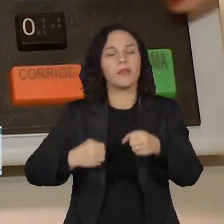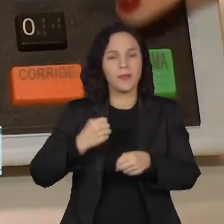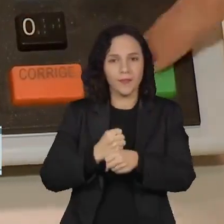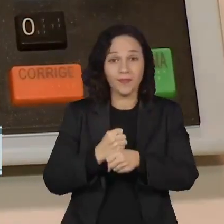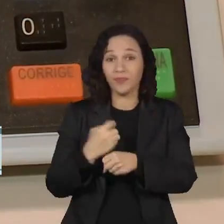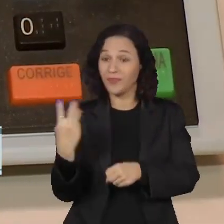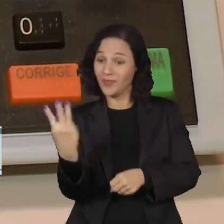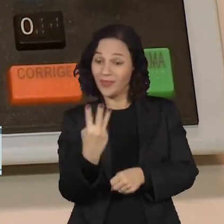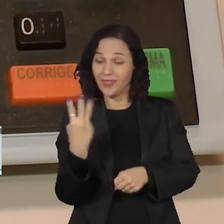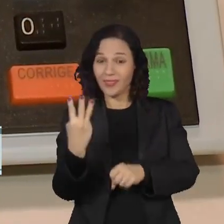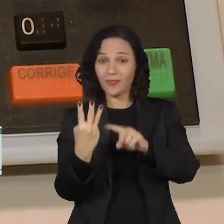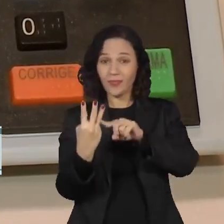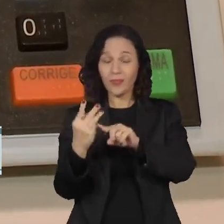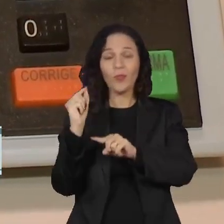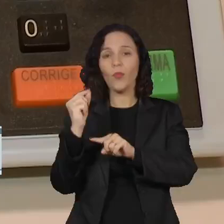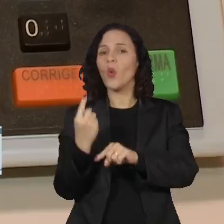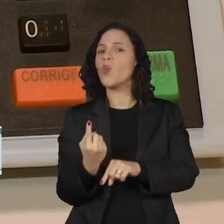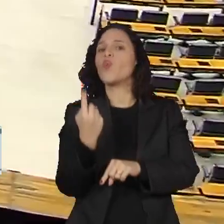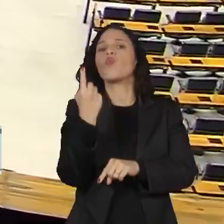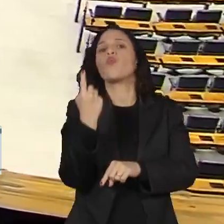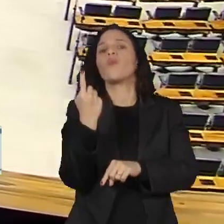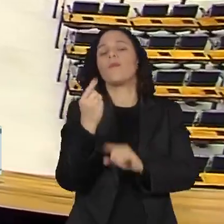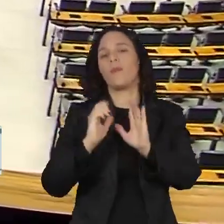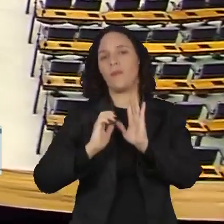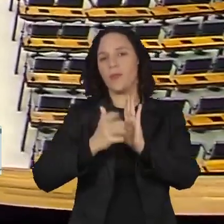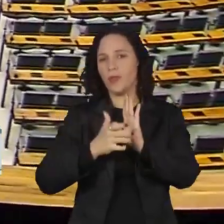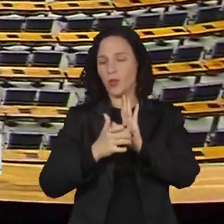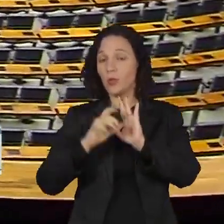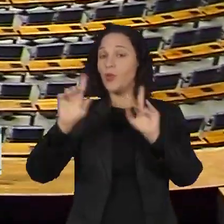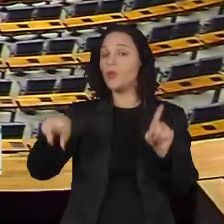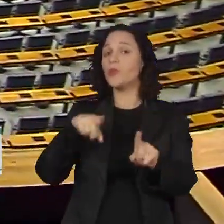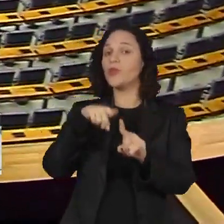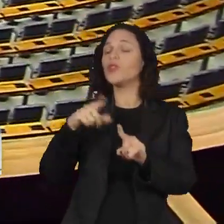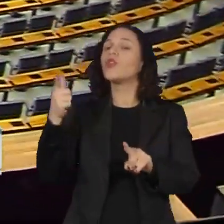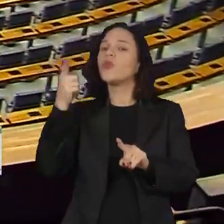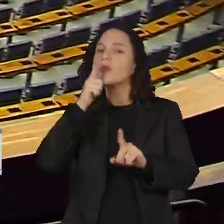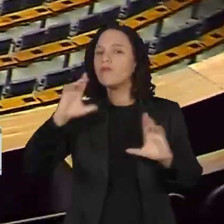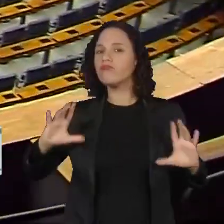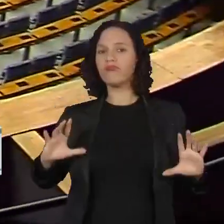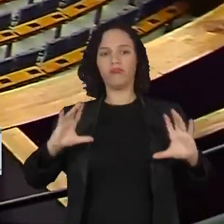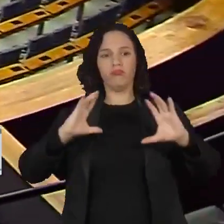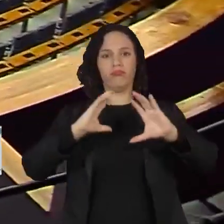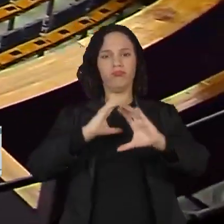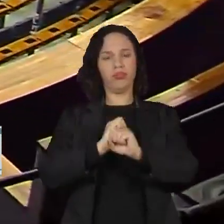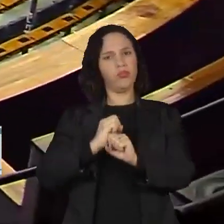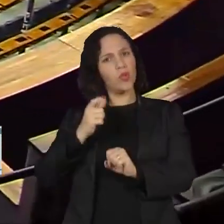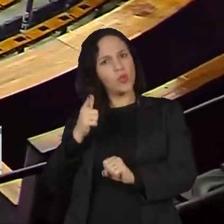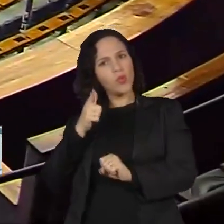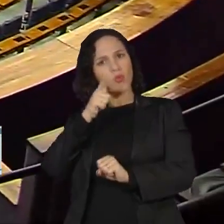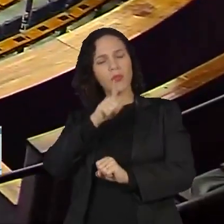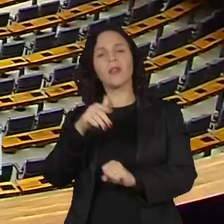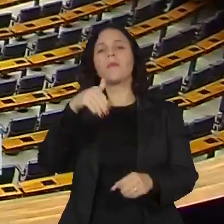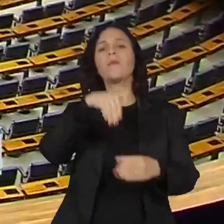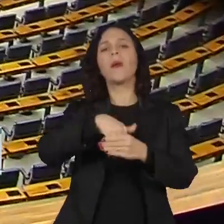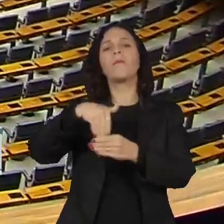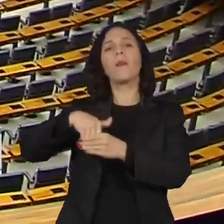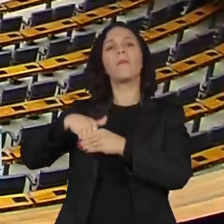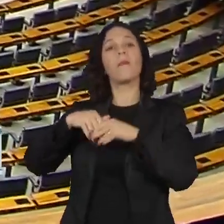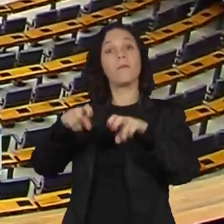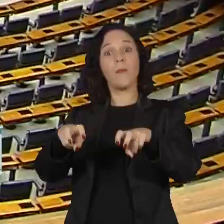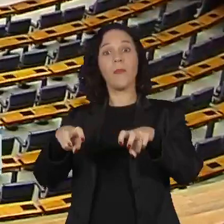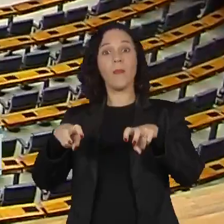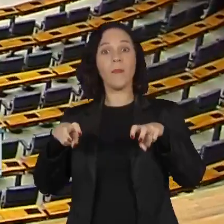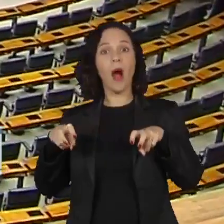o trio funcionaria como uma única legenda, com o objetivo de somar força o suficiente para eleger uma bancada